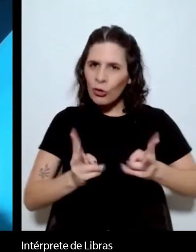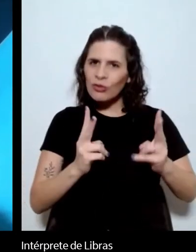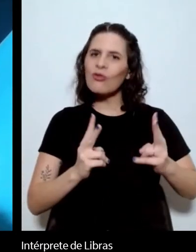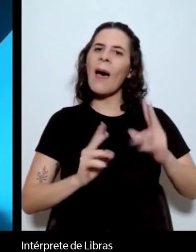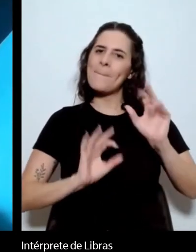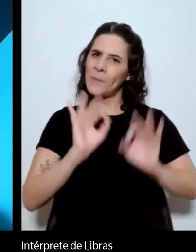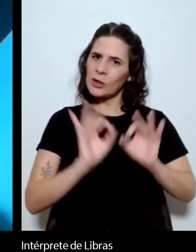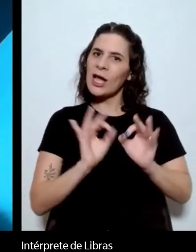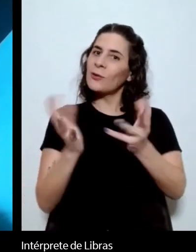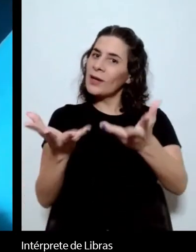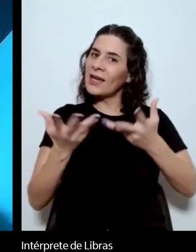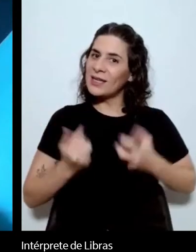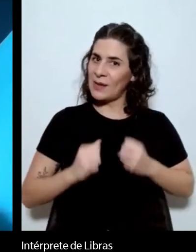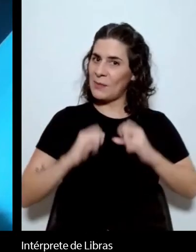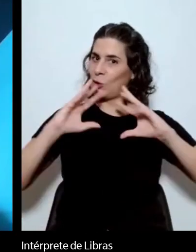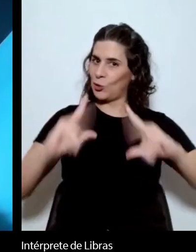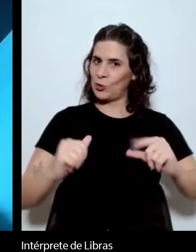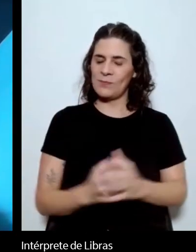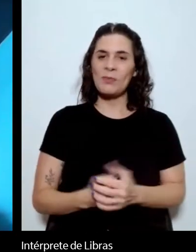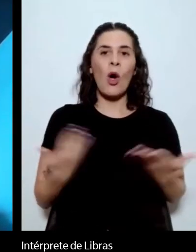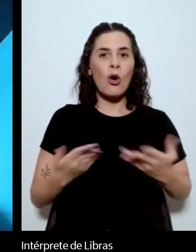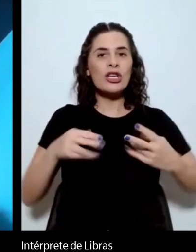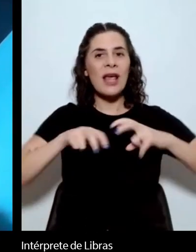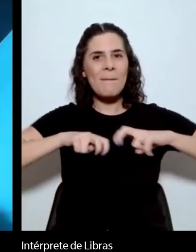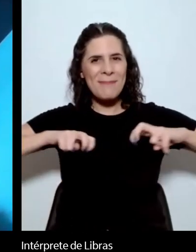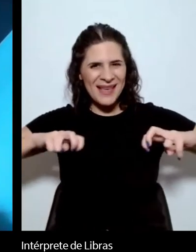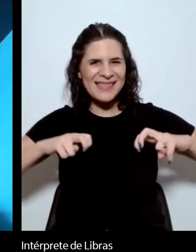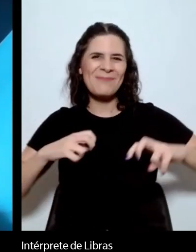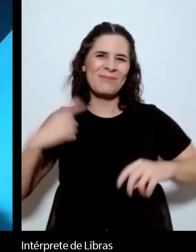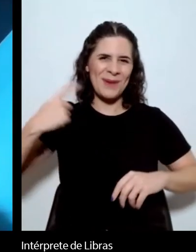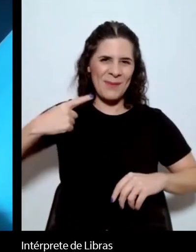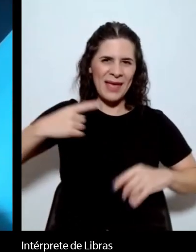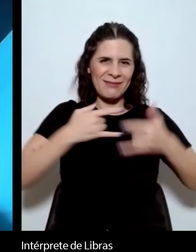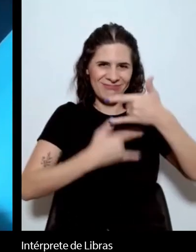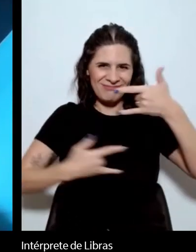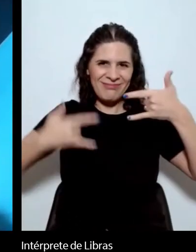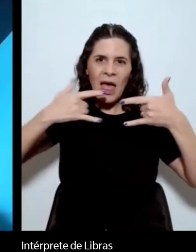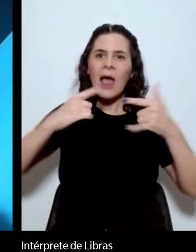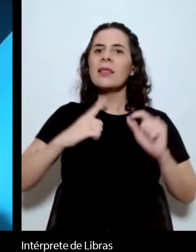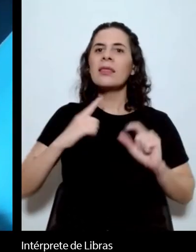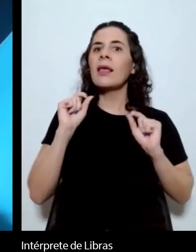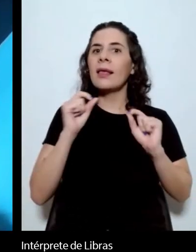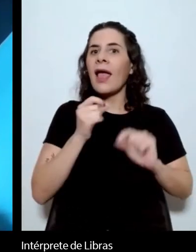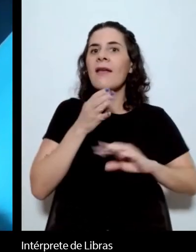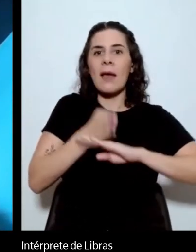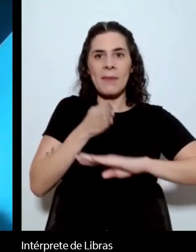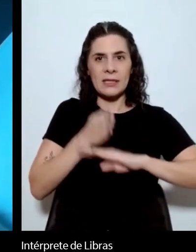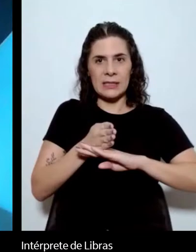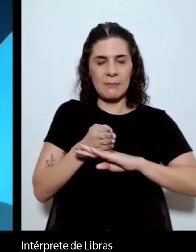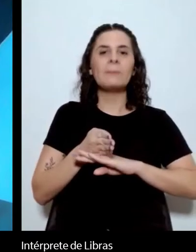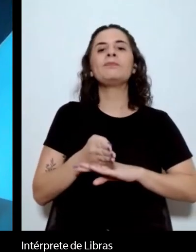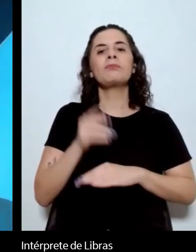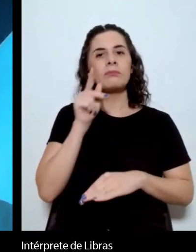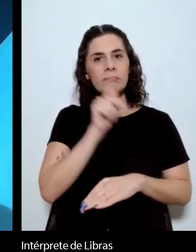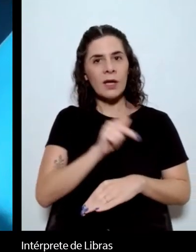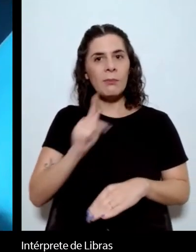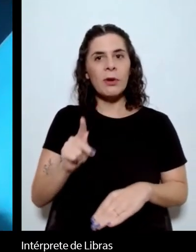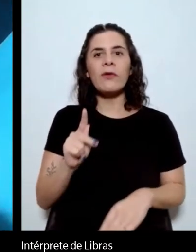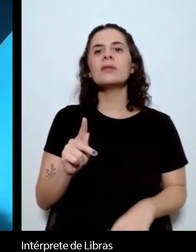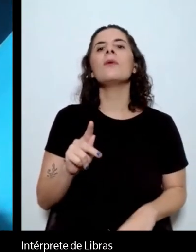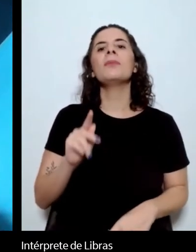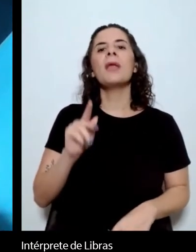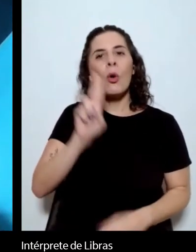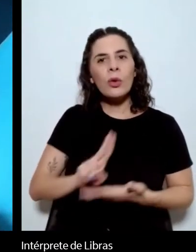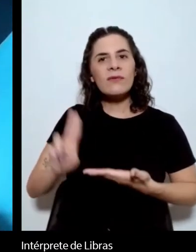primeira mesa, nós teremos a participação do professor da Universidade de Yale, Kenneth David